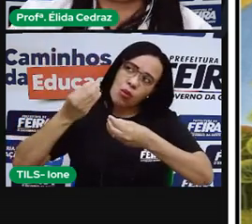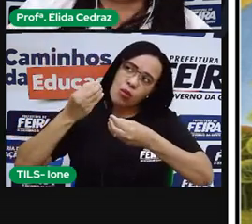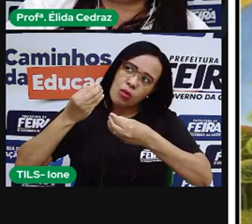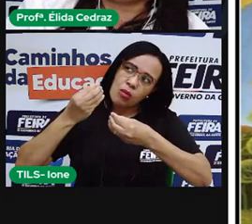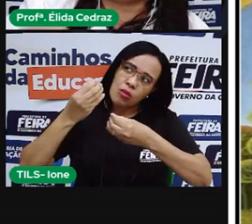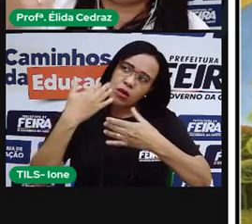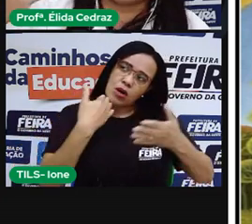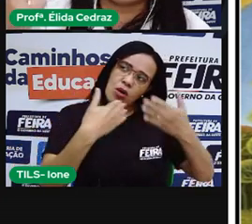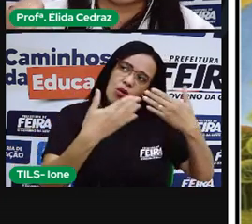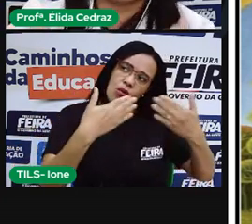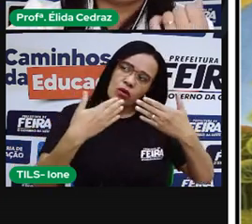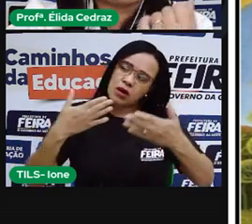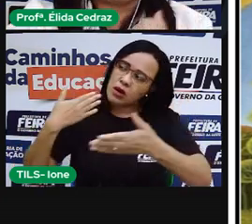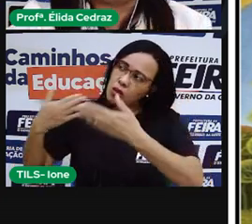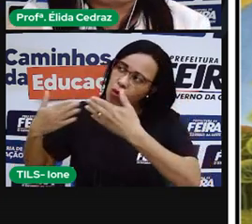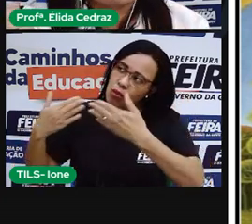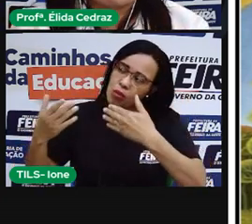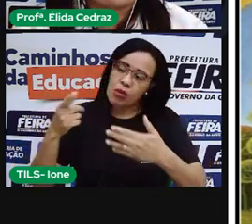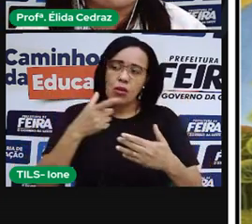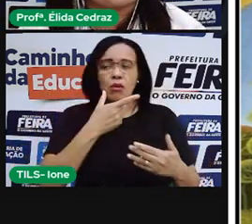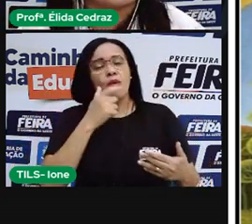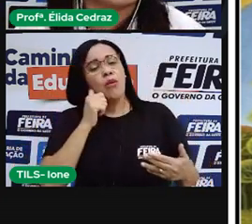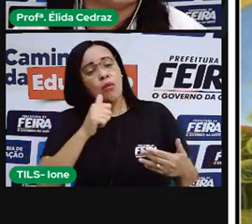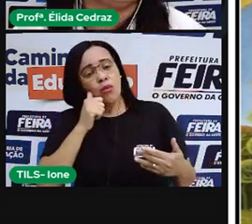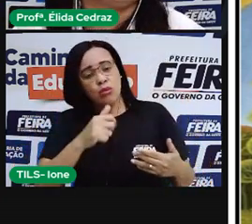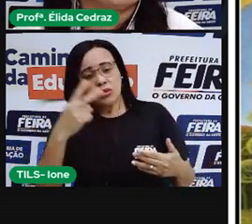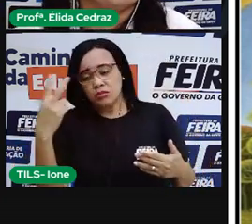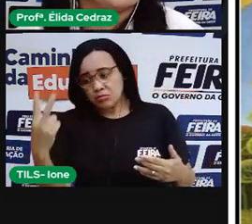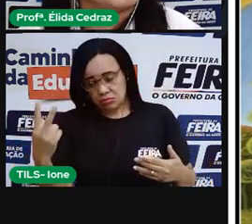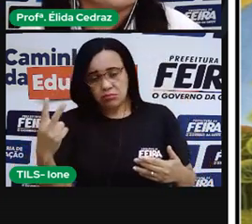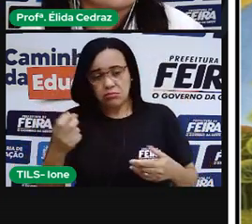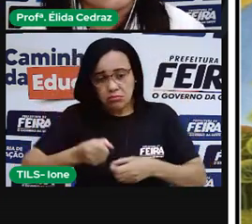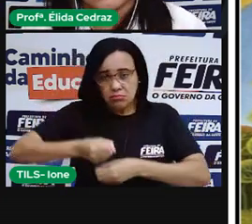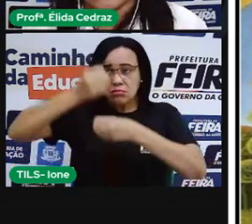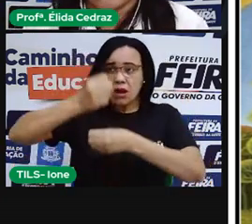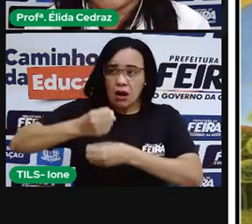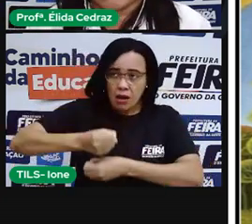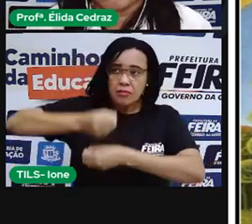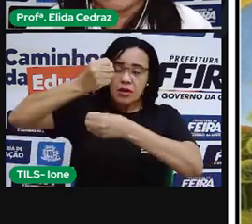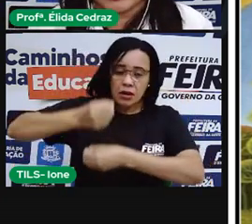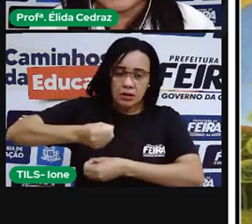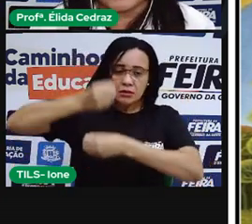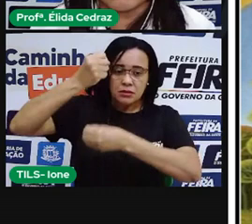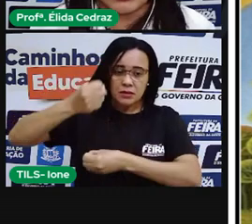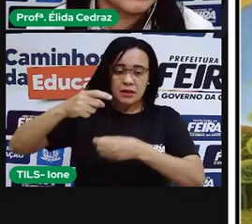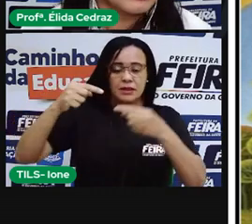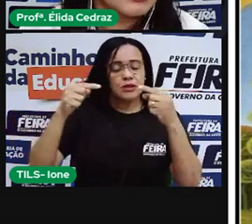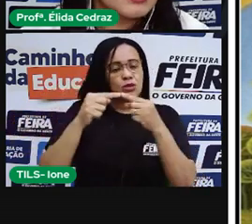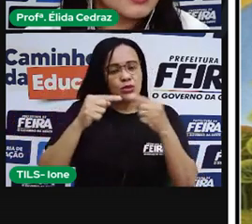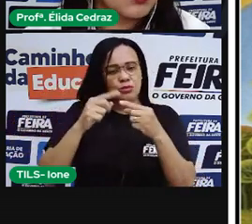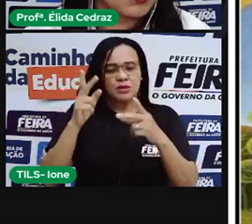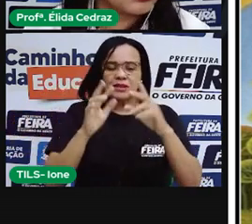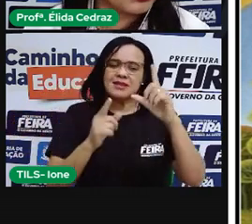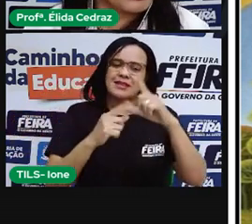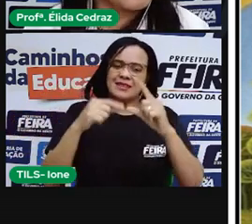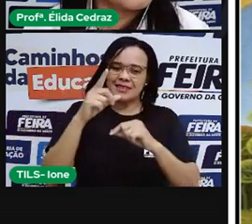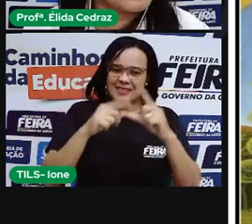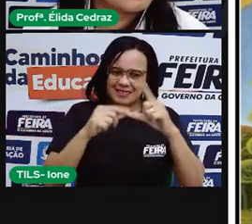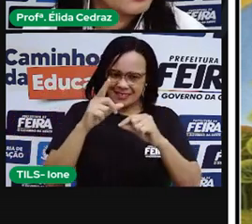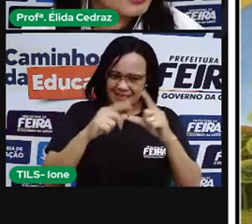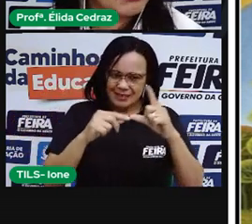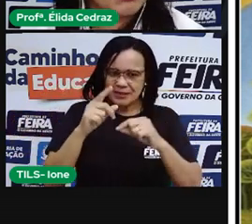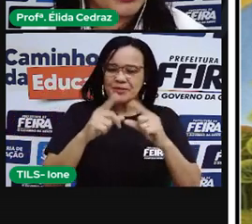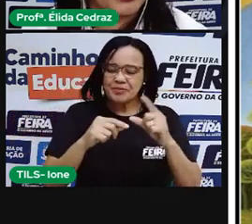que furaram o céu com seus pilões e empolgadas numa conversa. E esse conto